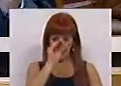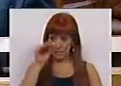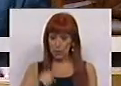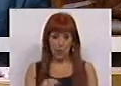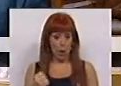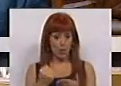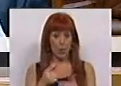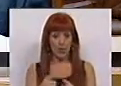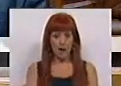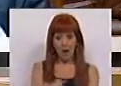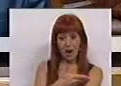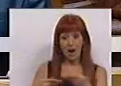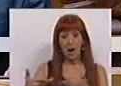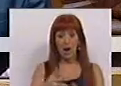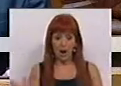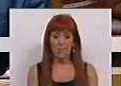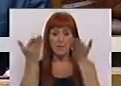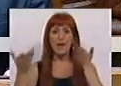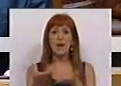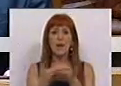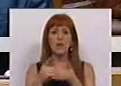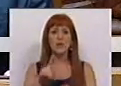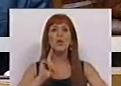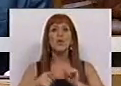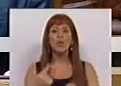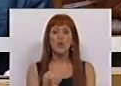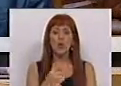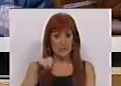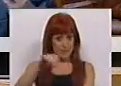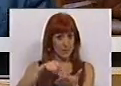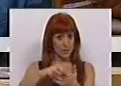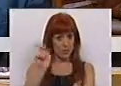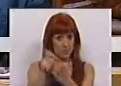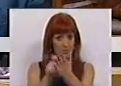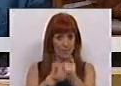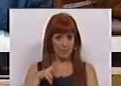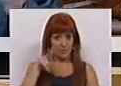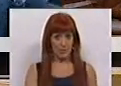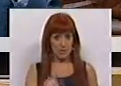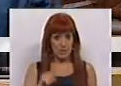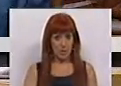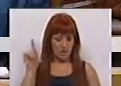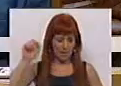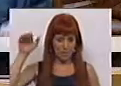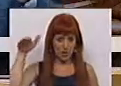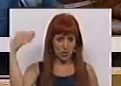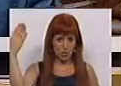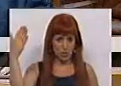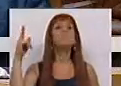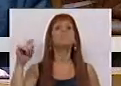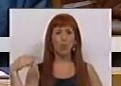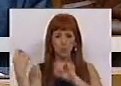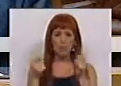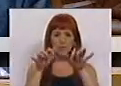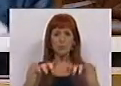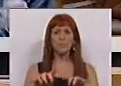no apoio ao relançamento da economia são questões nucleares da agenda nacional, prioritários no